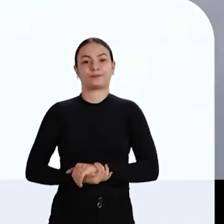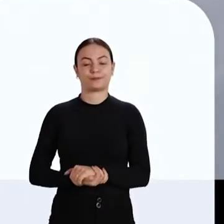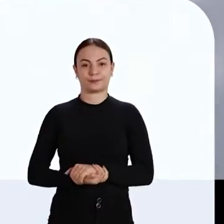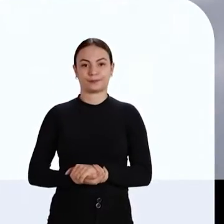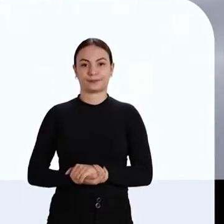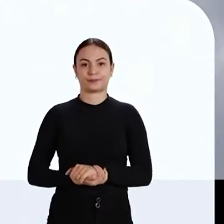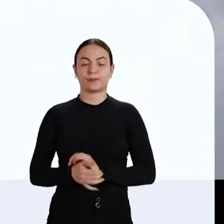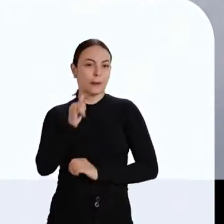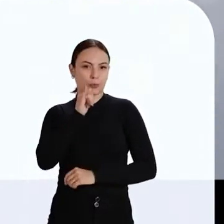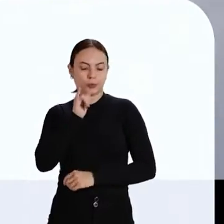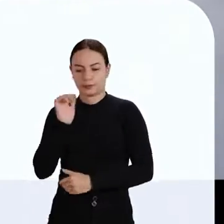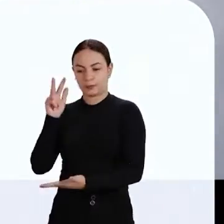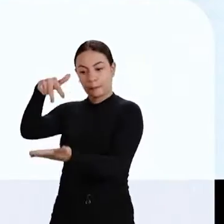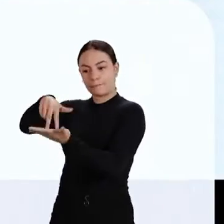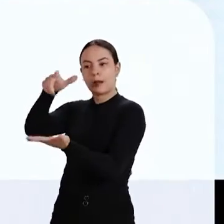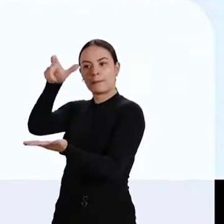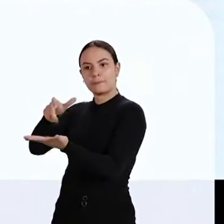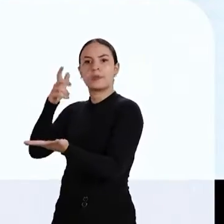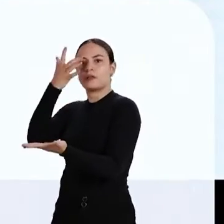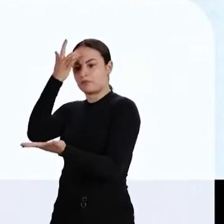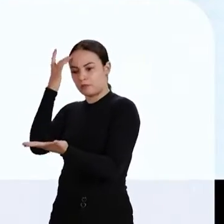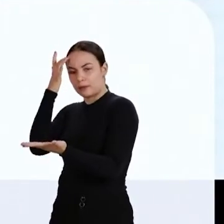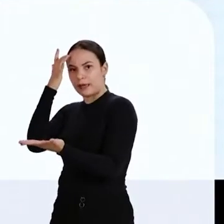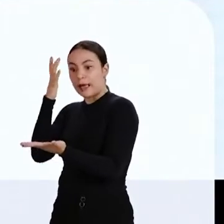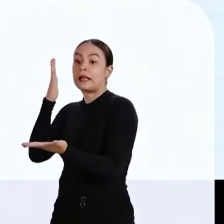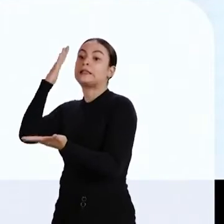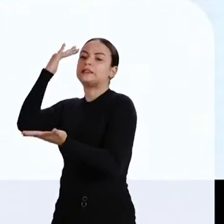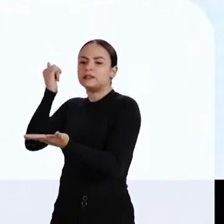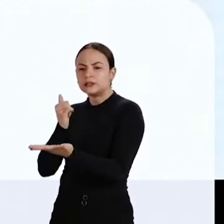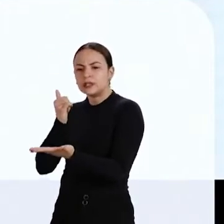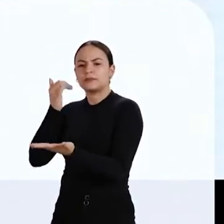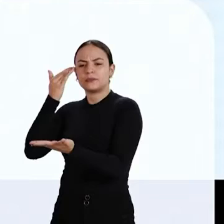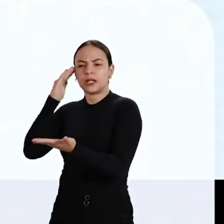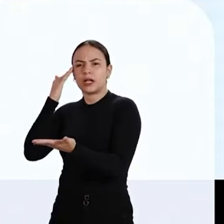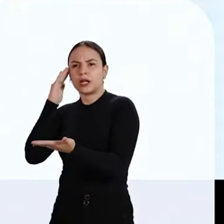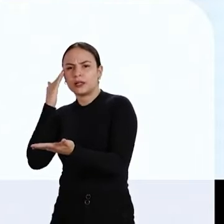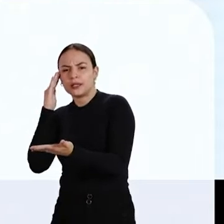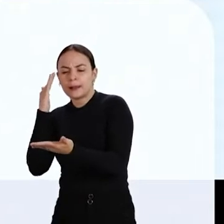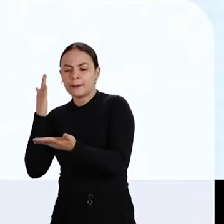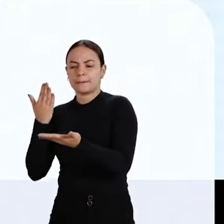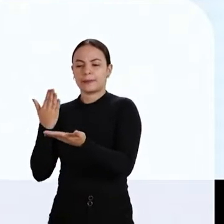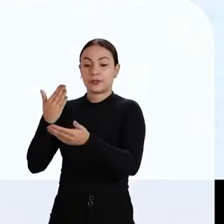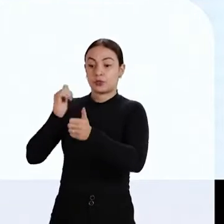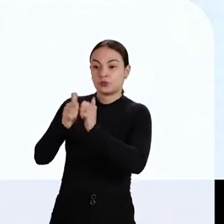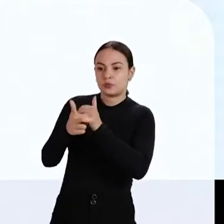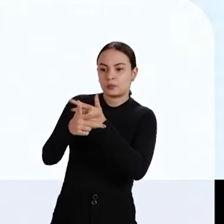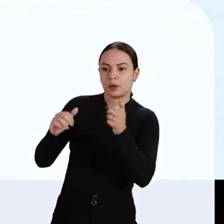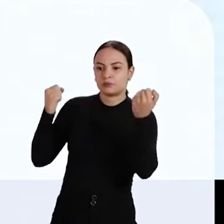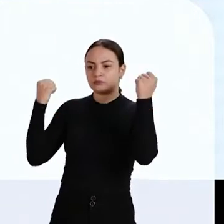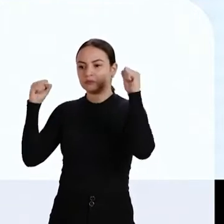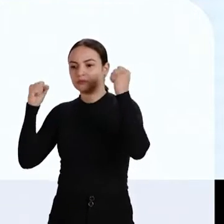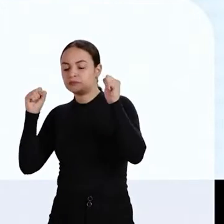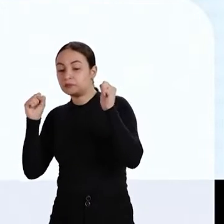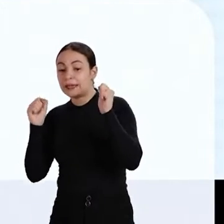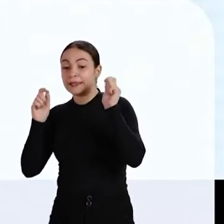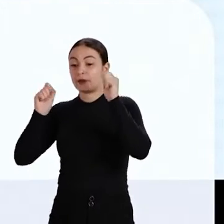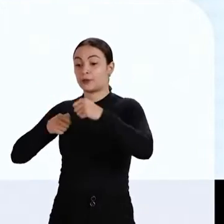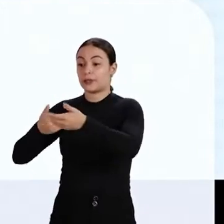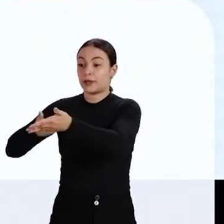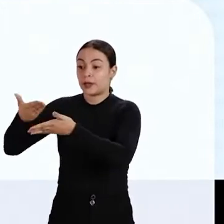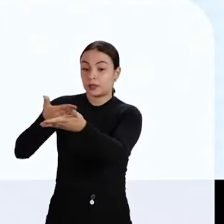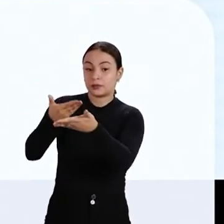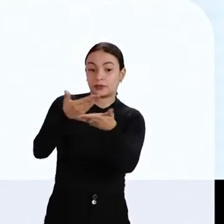É colocar à frente dessa pasta alguém que entenda, que tenha um bom diálogo com as federações, com as